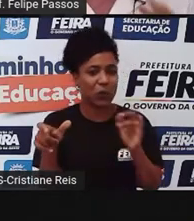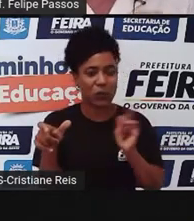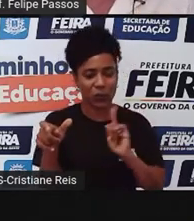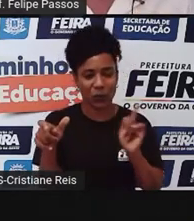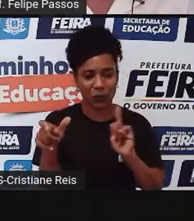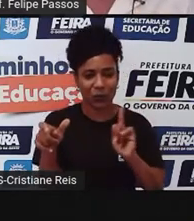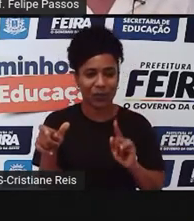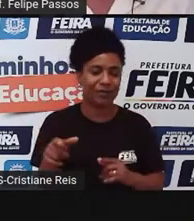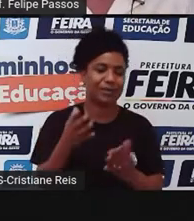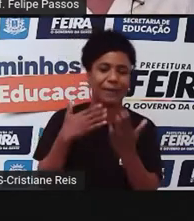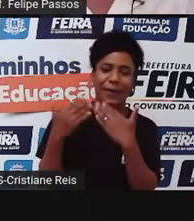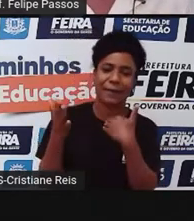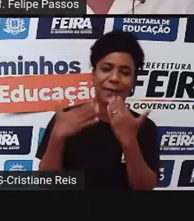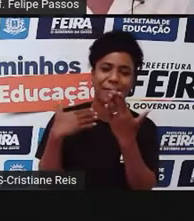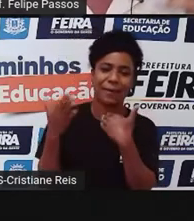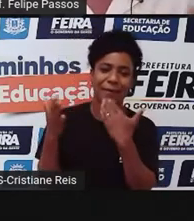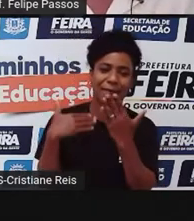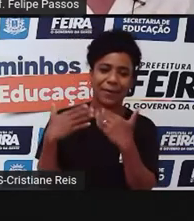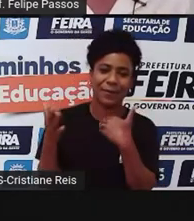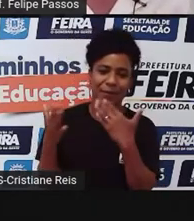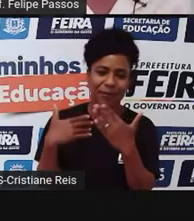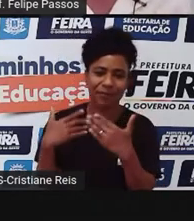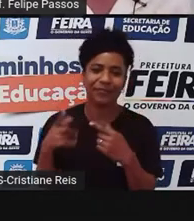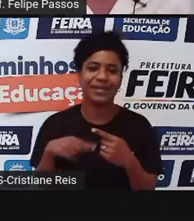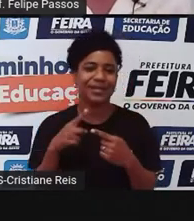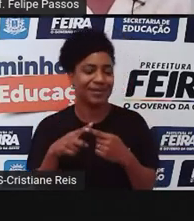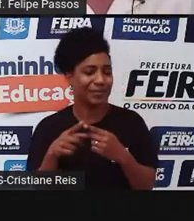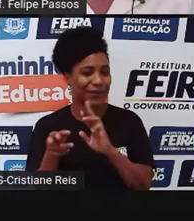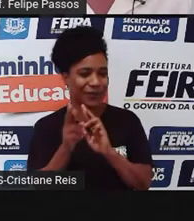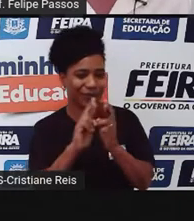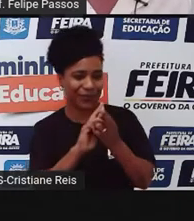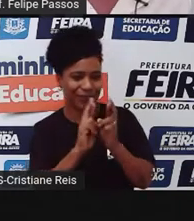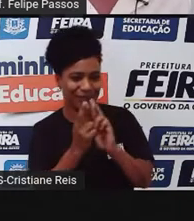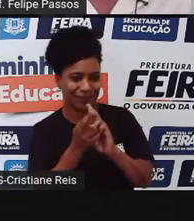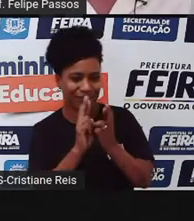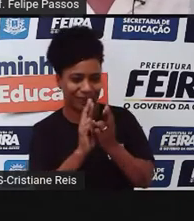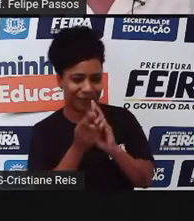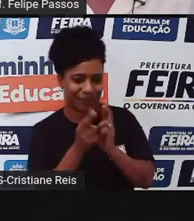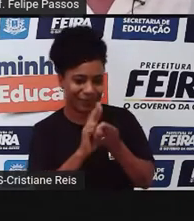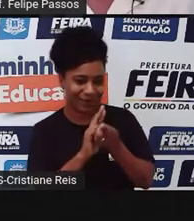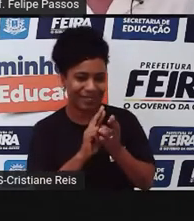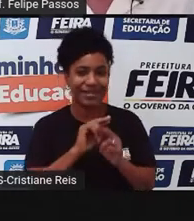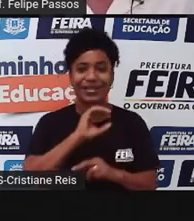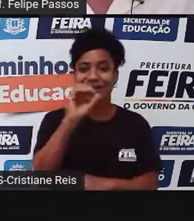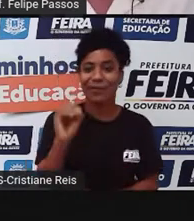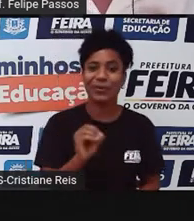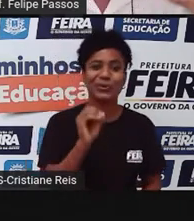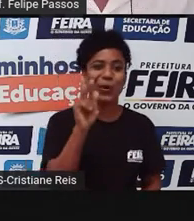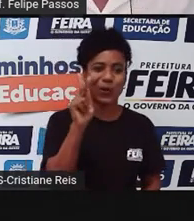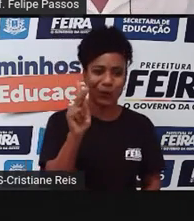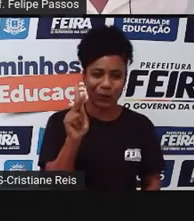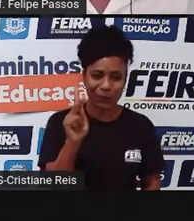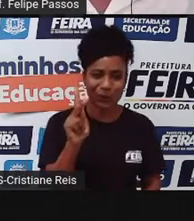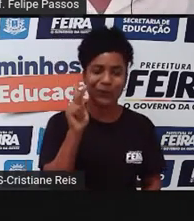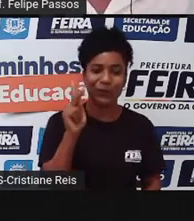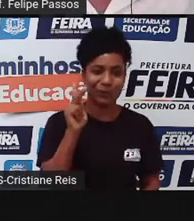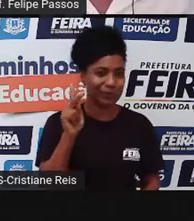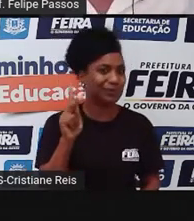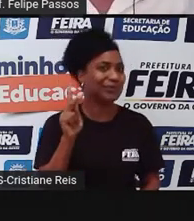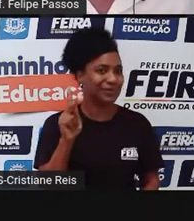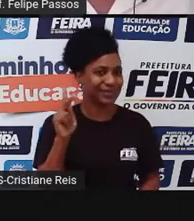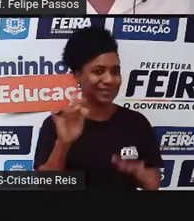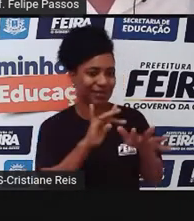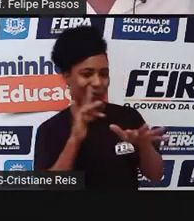e você conversava lá com essa pessoa. Depois veio o Messenger, depois veio o Orkut, a primeira grande rede social.